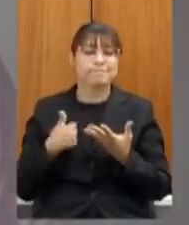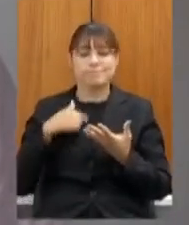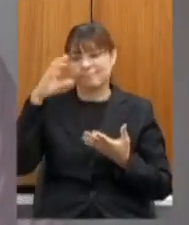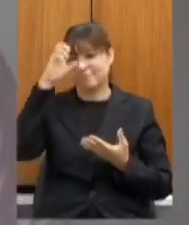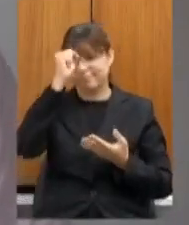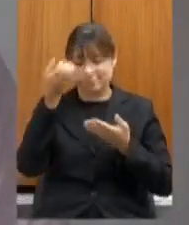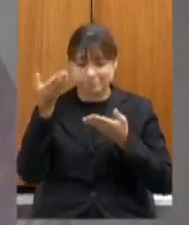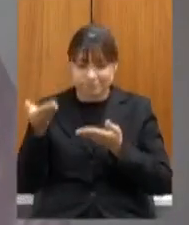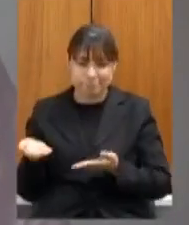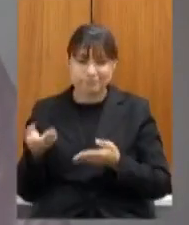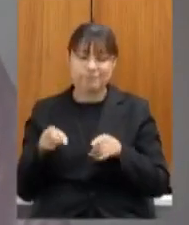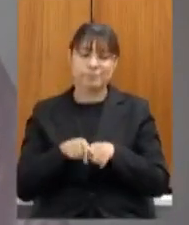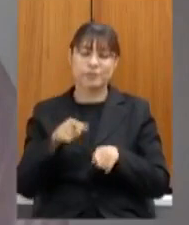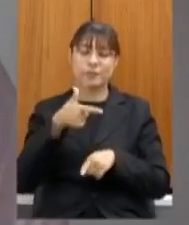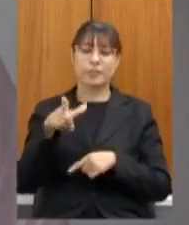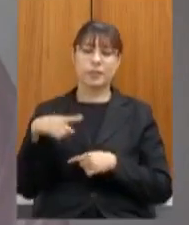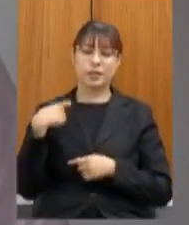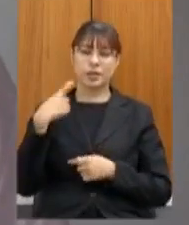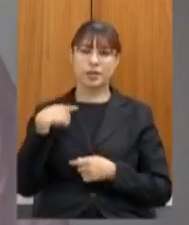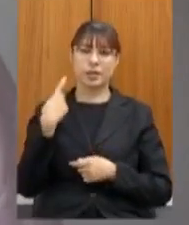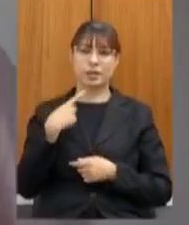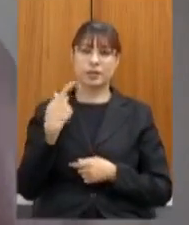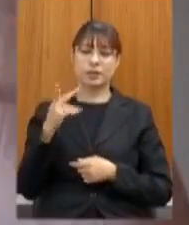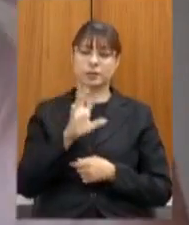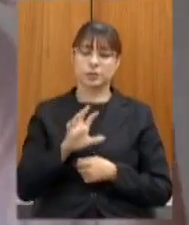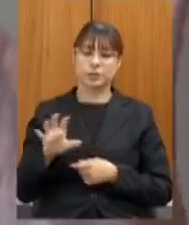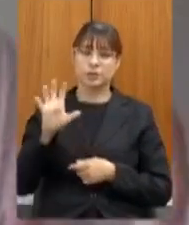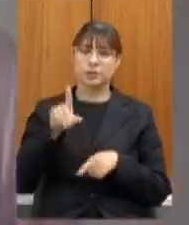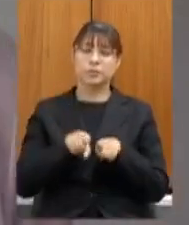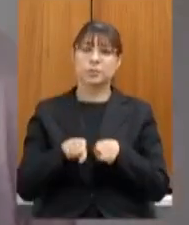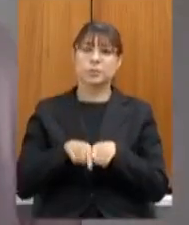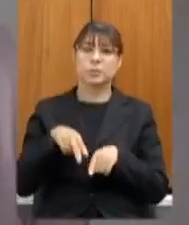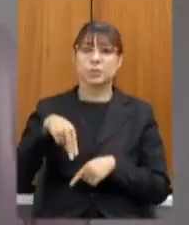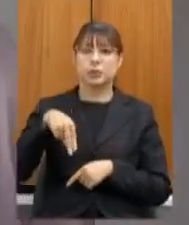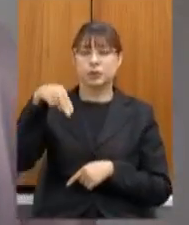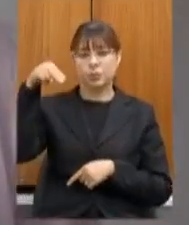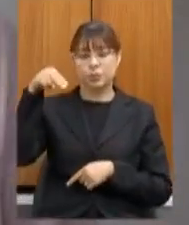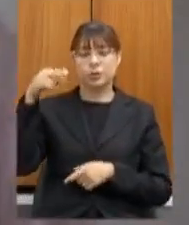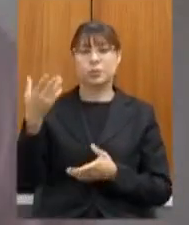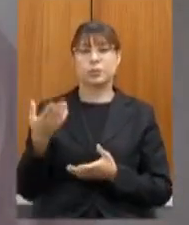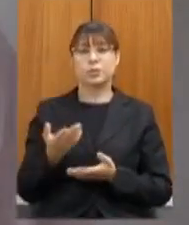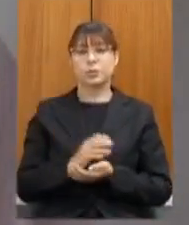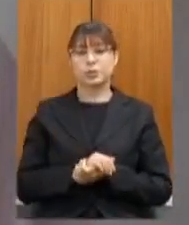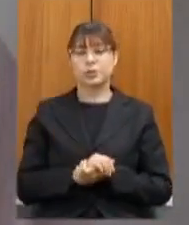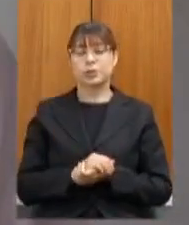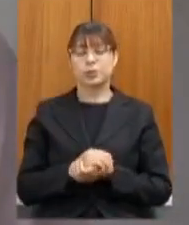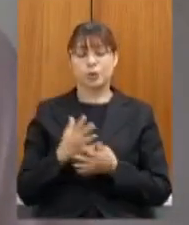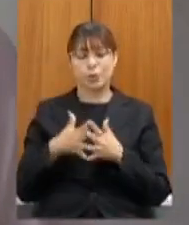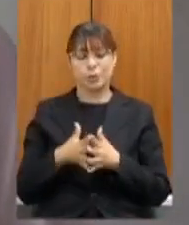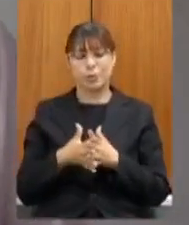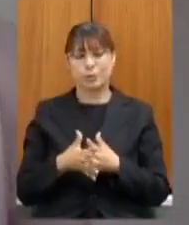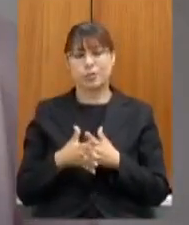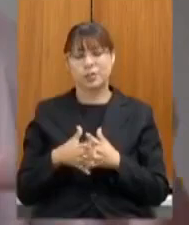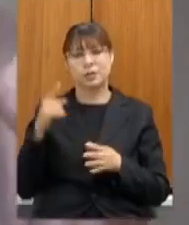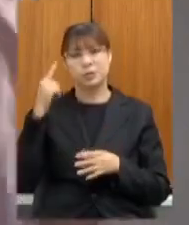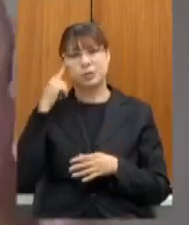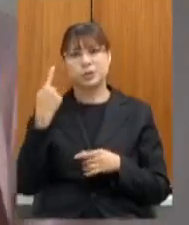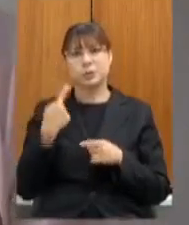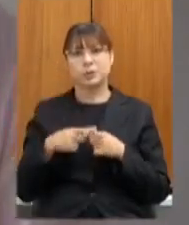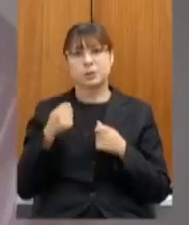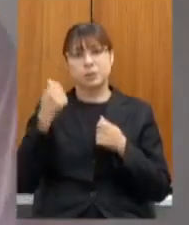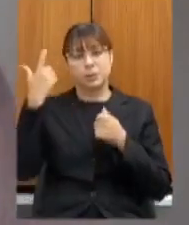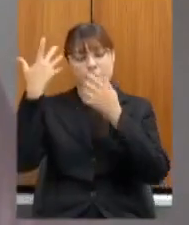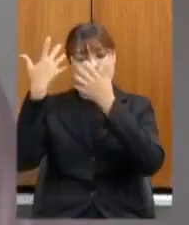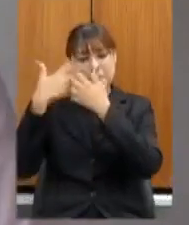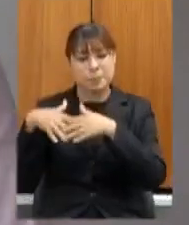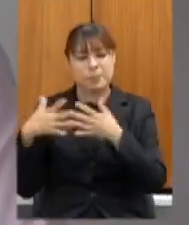e com os demais deputados da sua região e do norte de como é complicado quando a gente fala e a gente tem que pensar